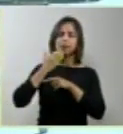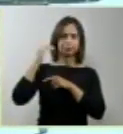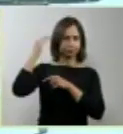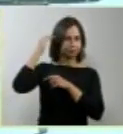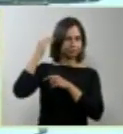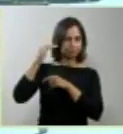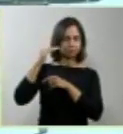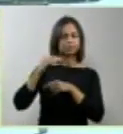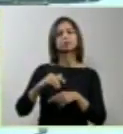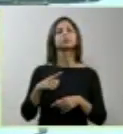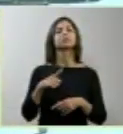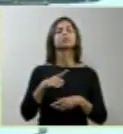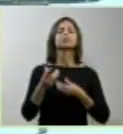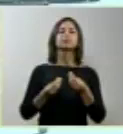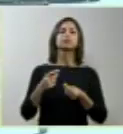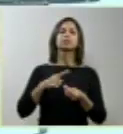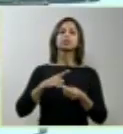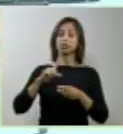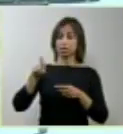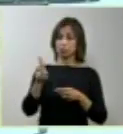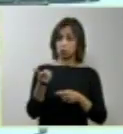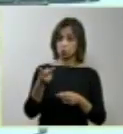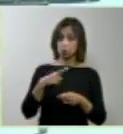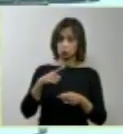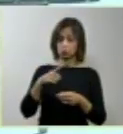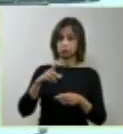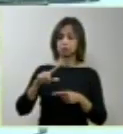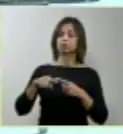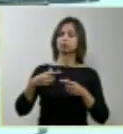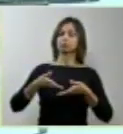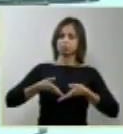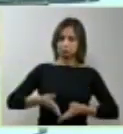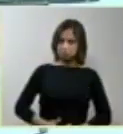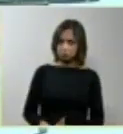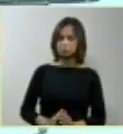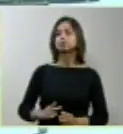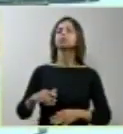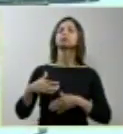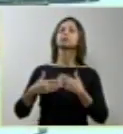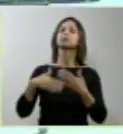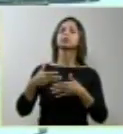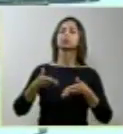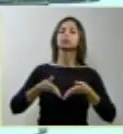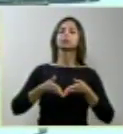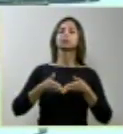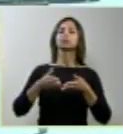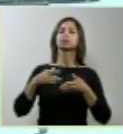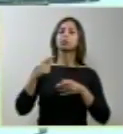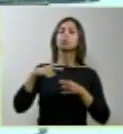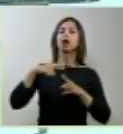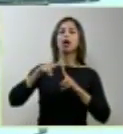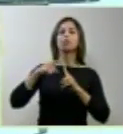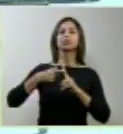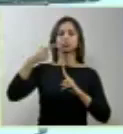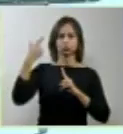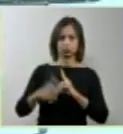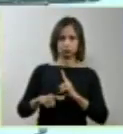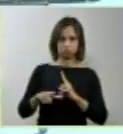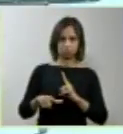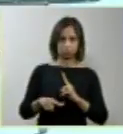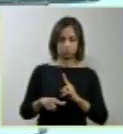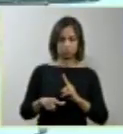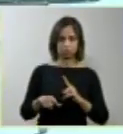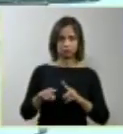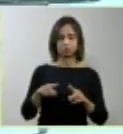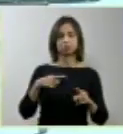logo em seguida, ela engravidou novamente, e ela depõe que jamais ela teria conseguido engravidar de novo,